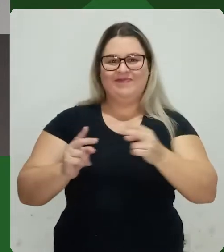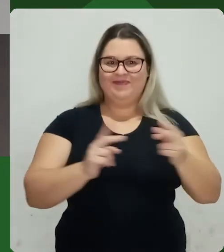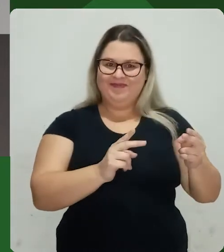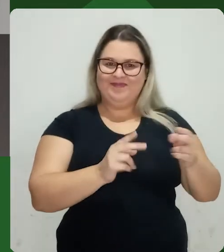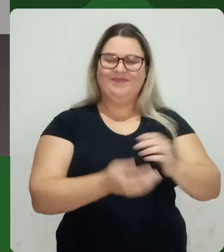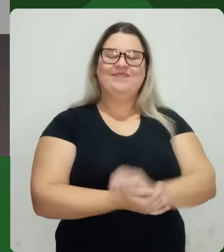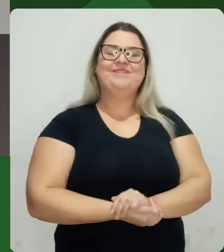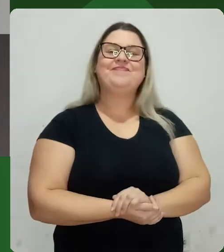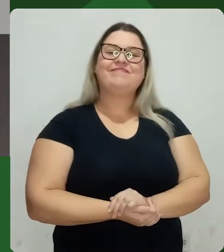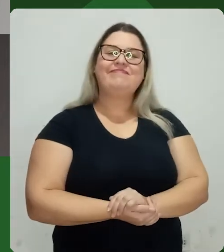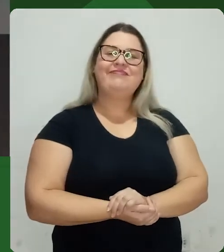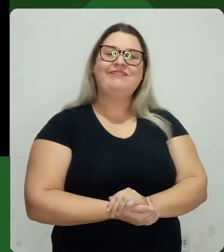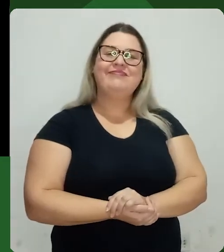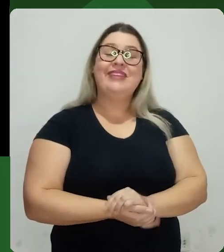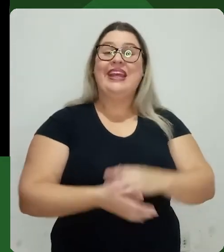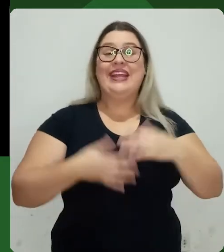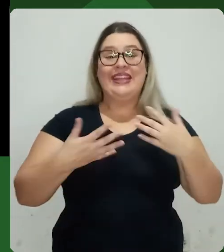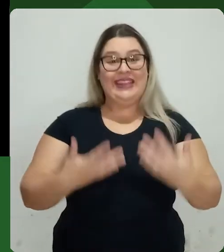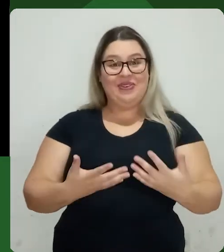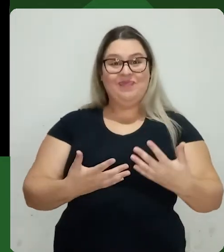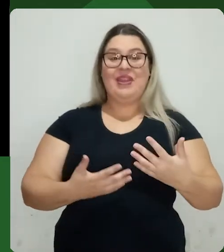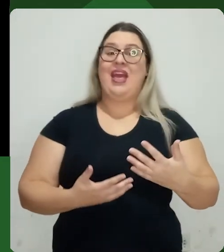e na sequência, a gente vai fazer a pós-edição.